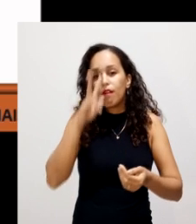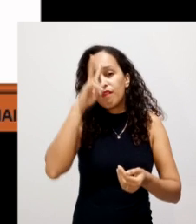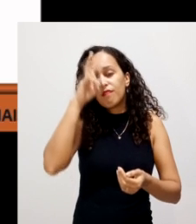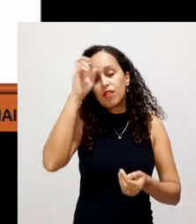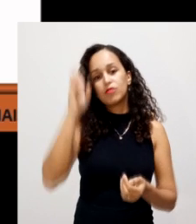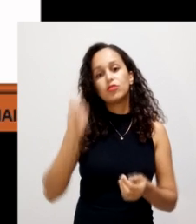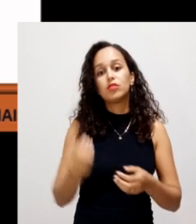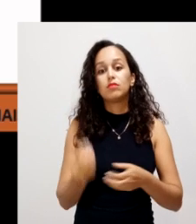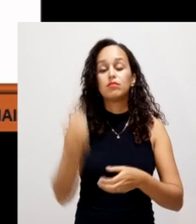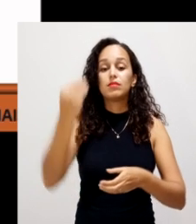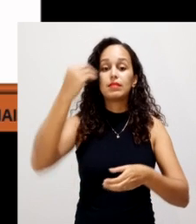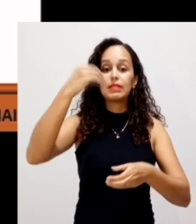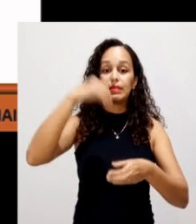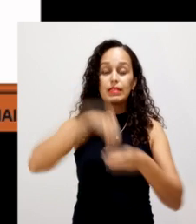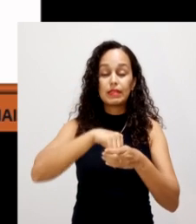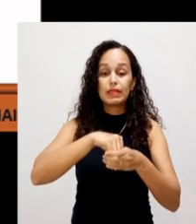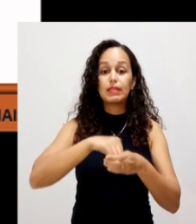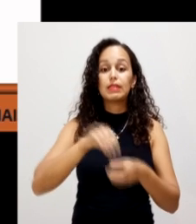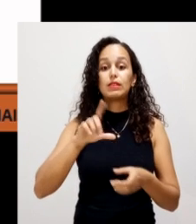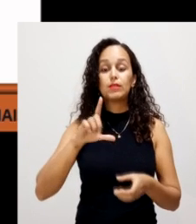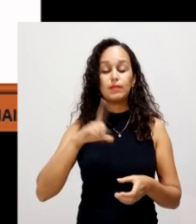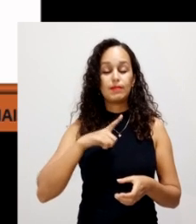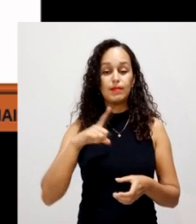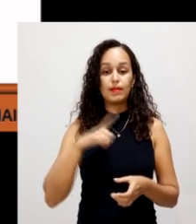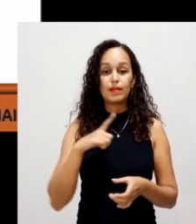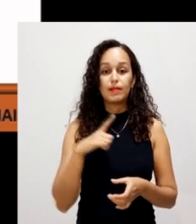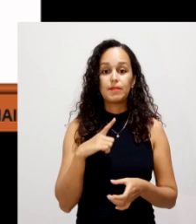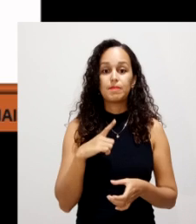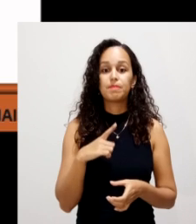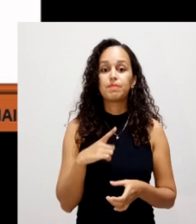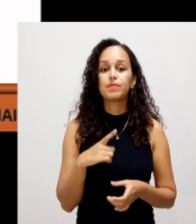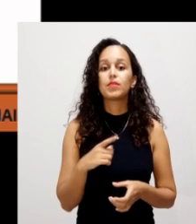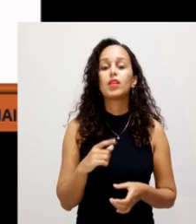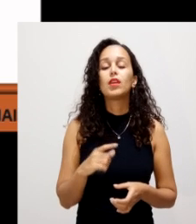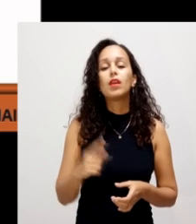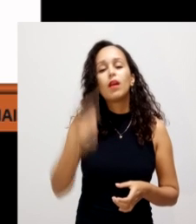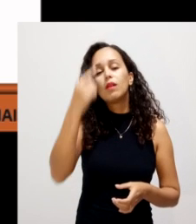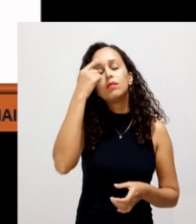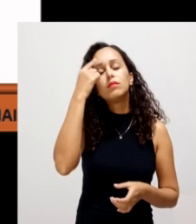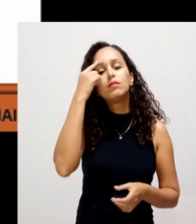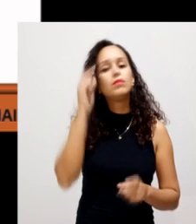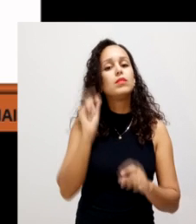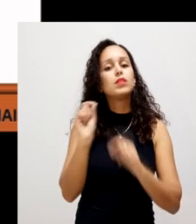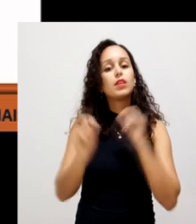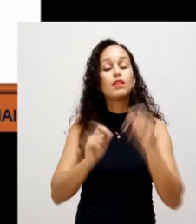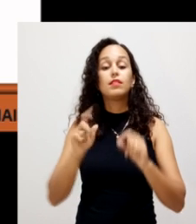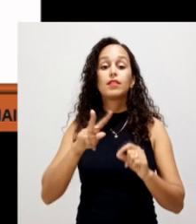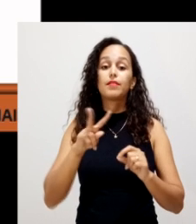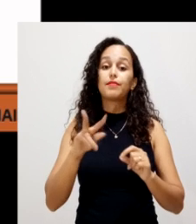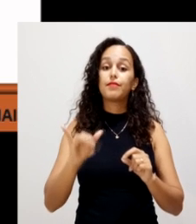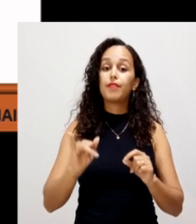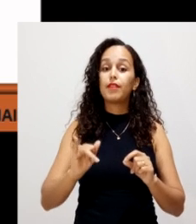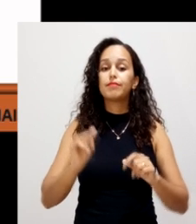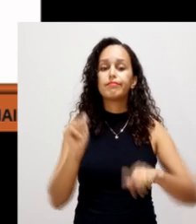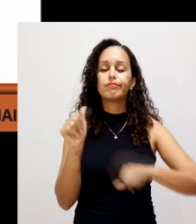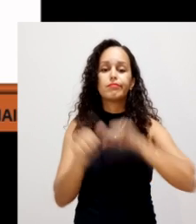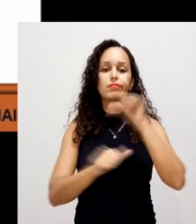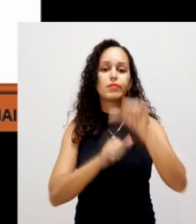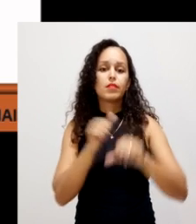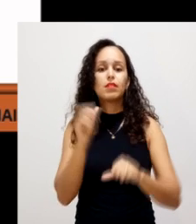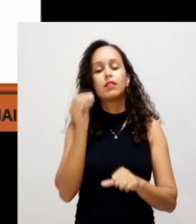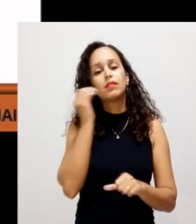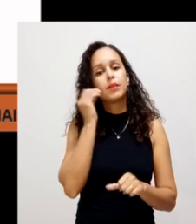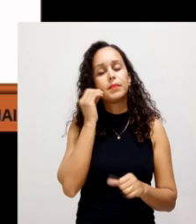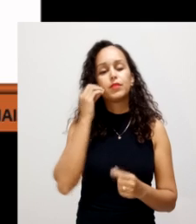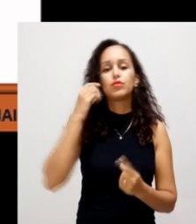Essas fases, o tempo dela, apesar de estar autoestabelecido aqui um tempo, a gente tem que ter em mente que vai variar, a depender do tipo